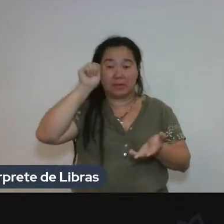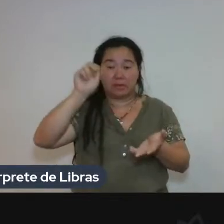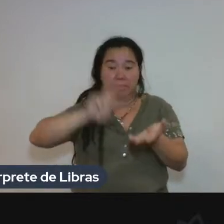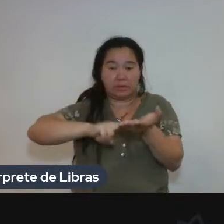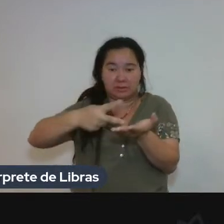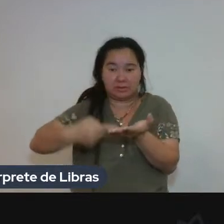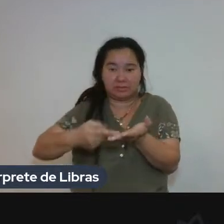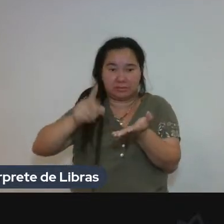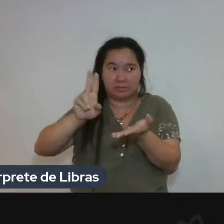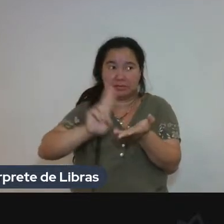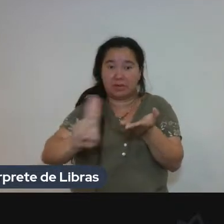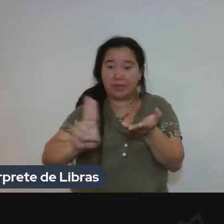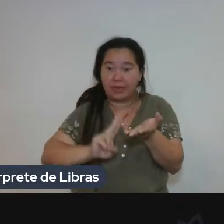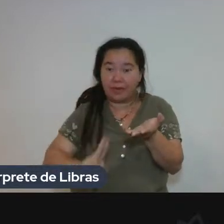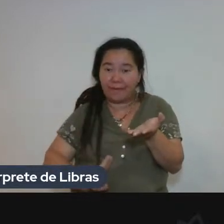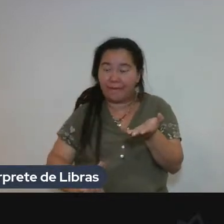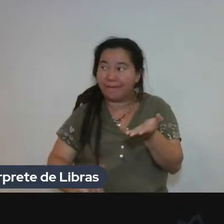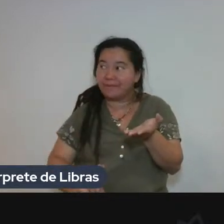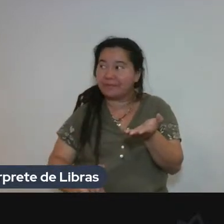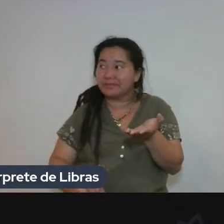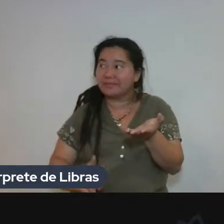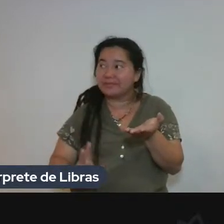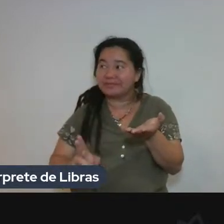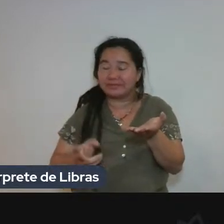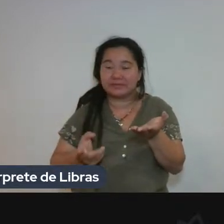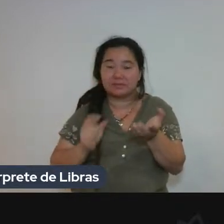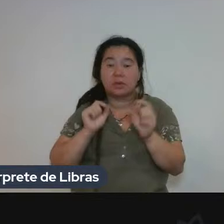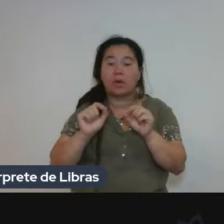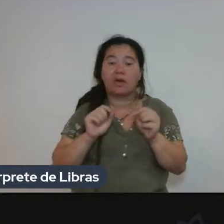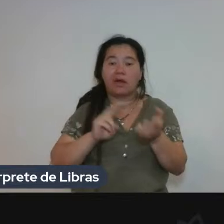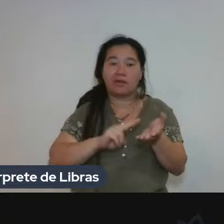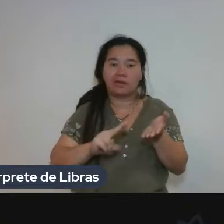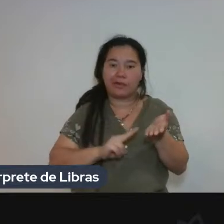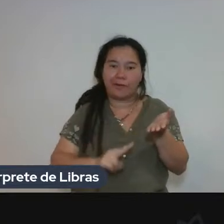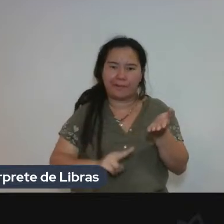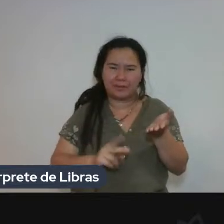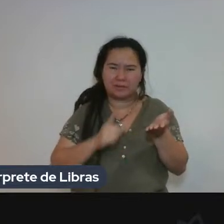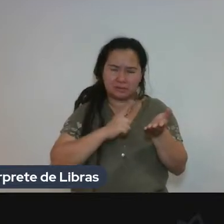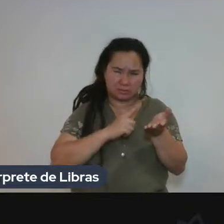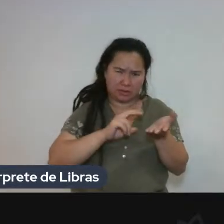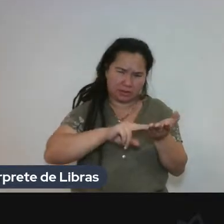uma coisa... Não sei se você mencionou os tradutores do alemão.